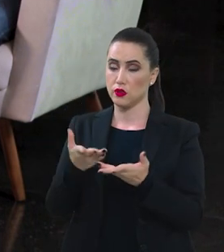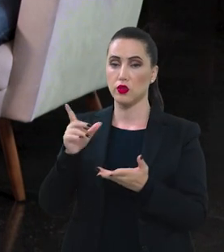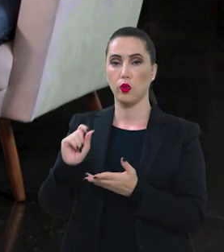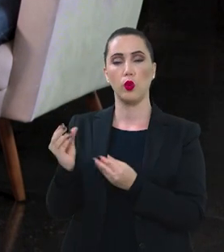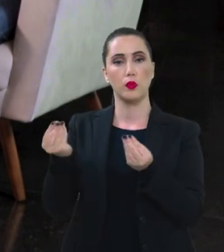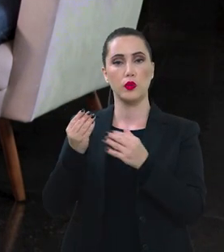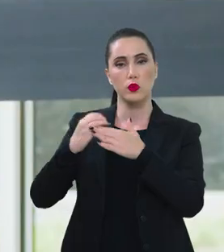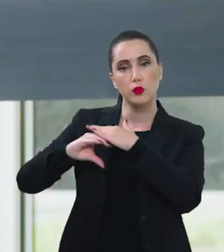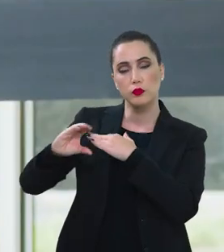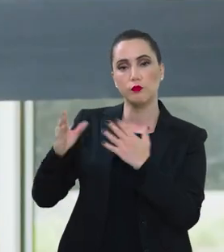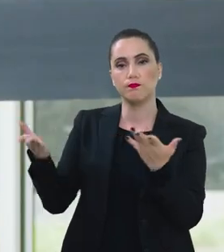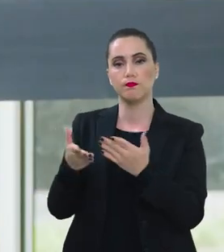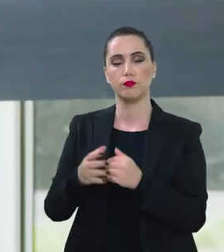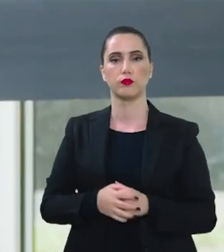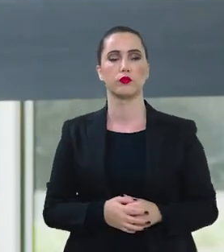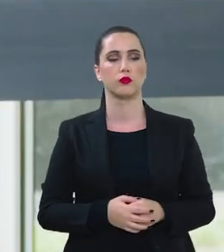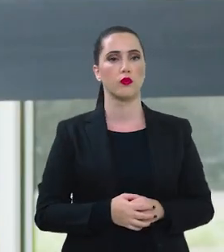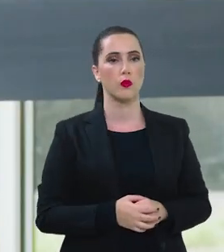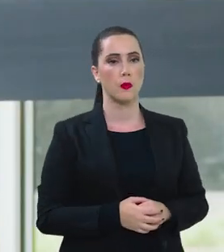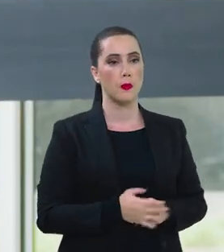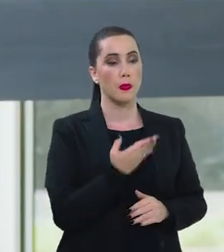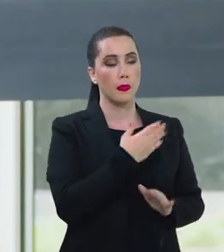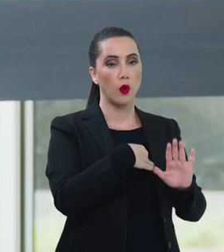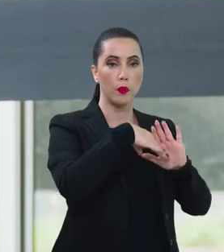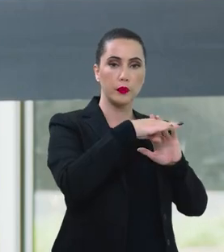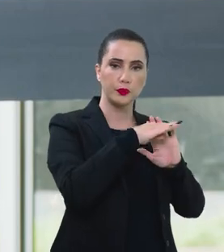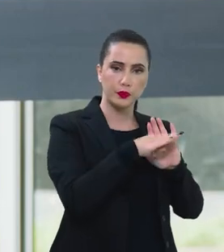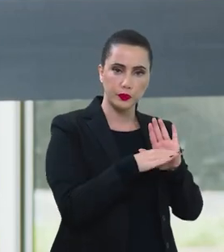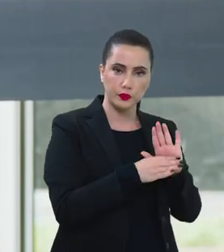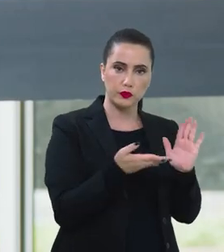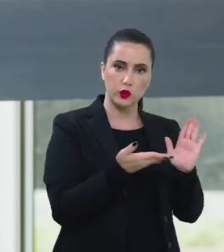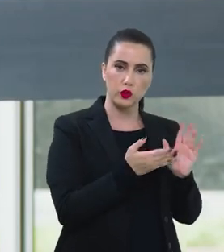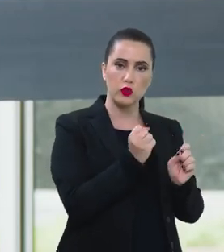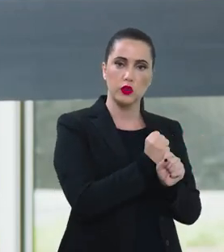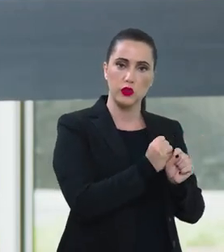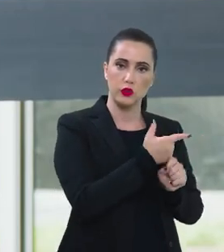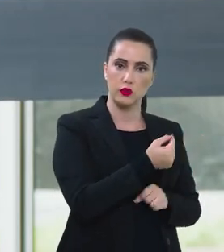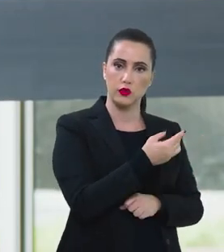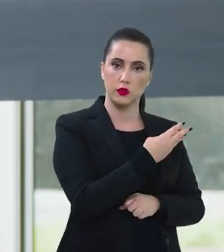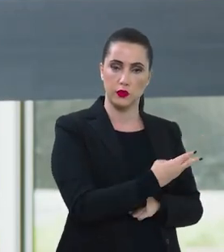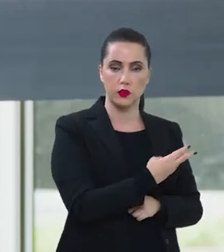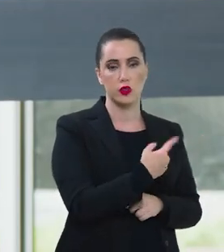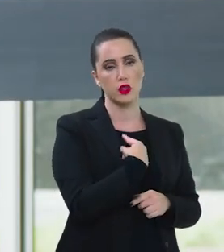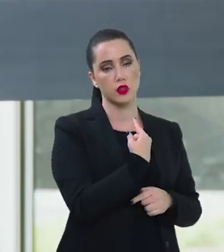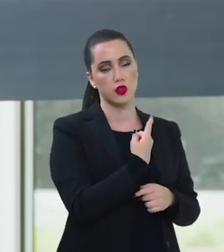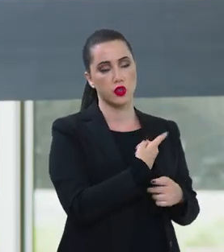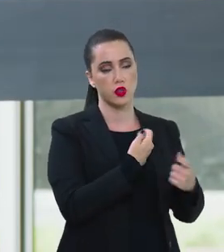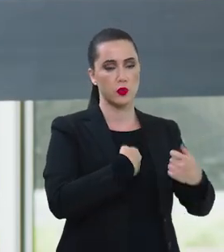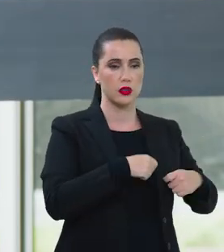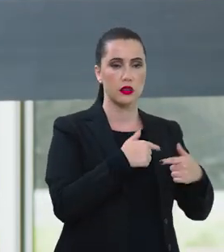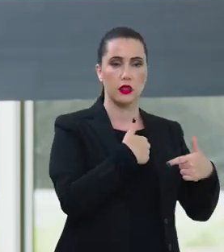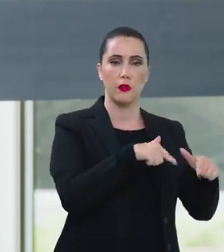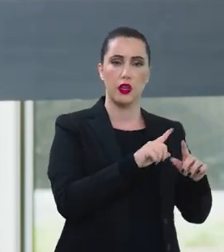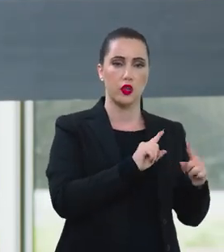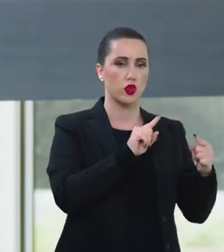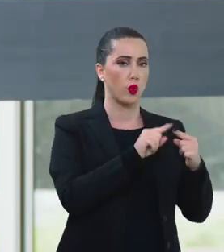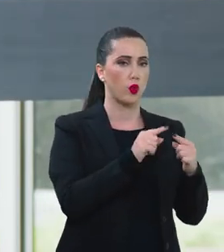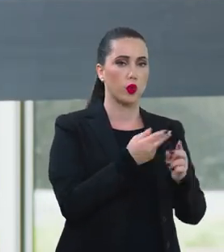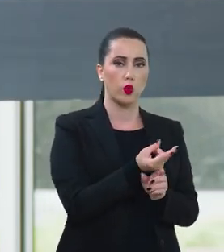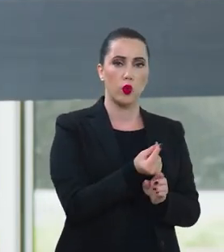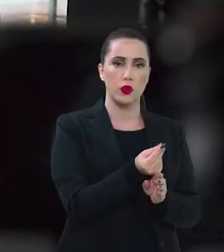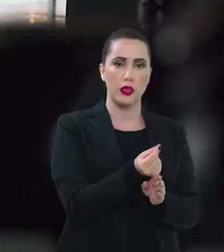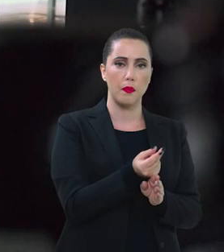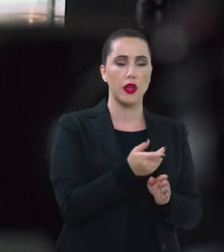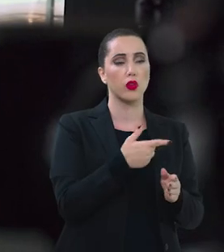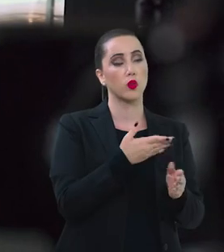agora? O Pronace, enfim, durante esse ano de 2023, a gente está trabalhando ainda com orçamento que foi aprovado na gestão passada. Então,